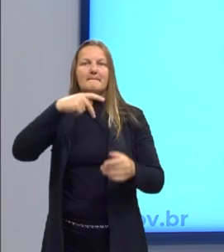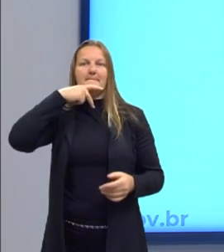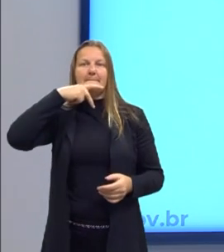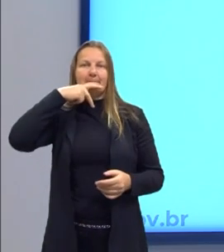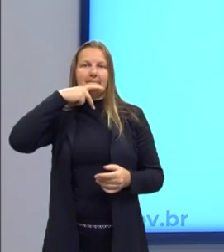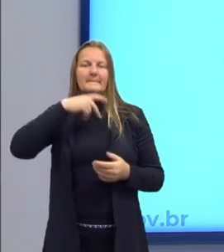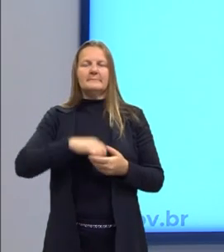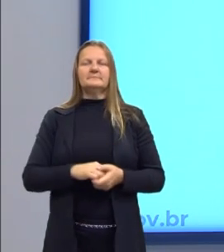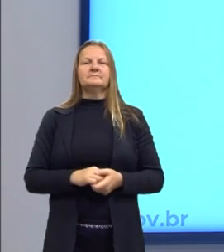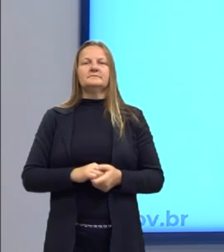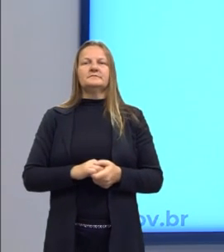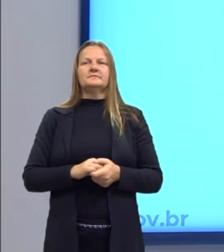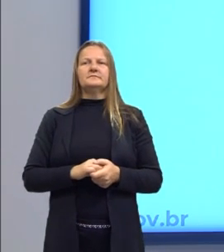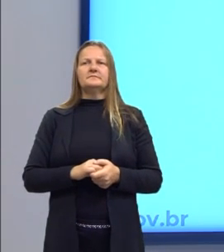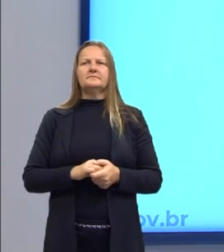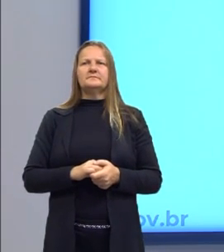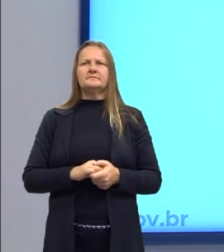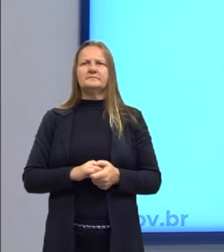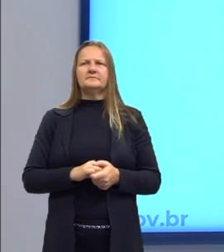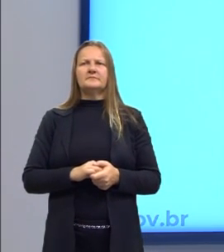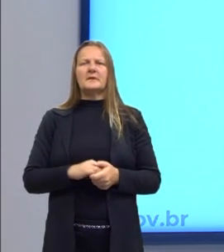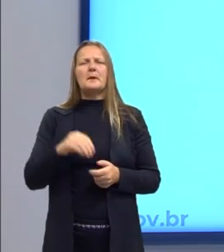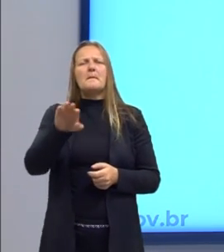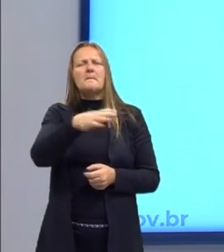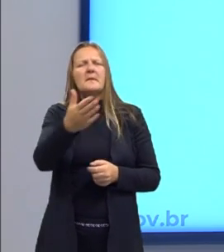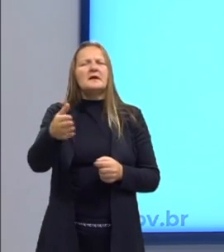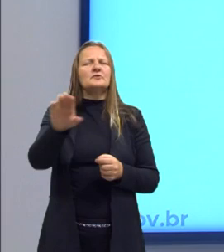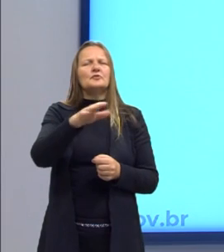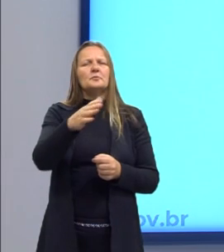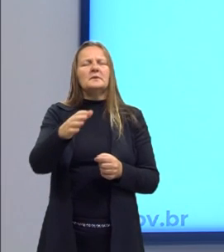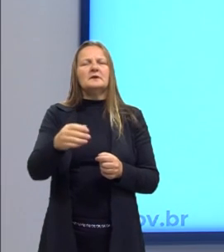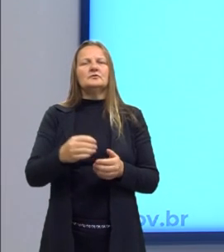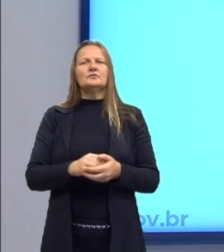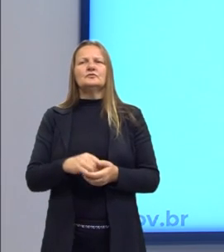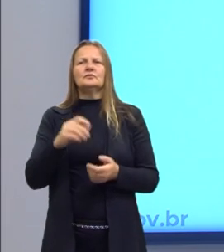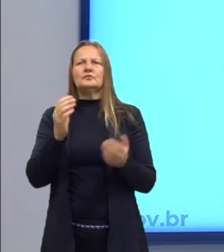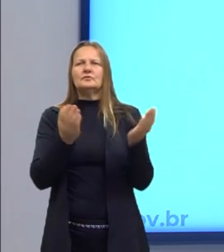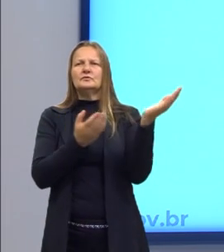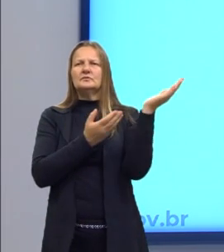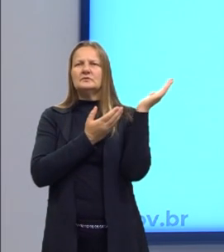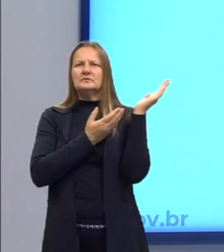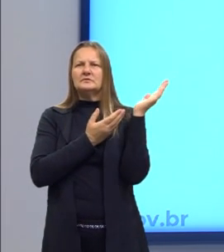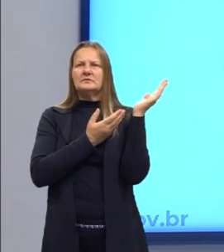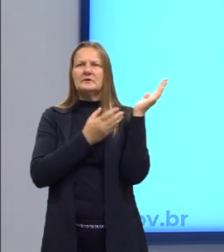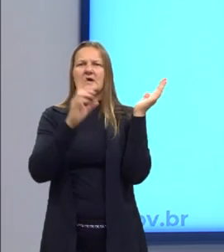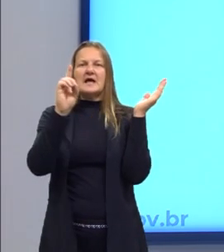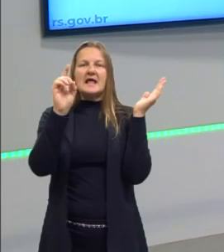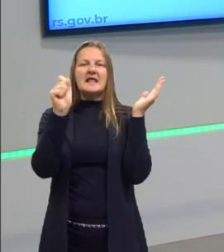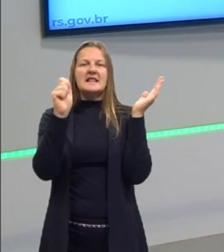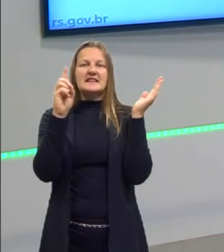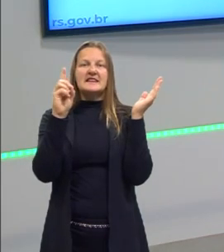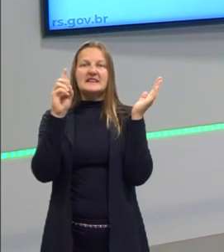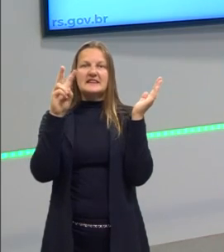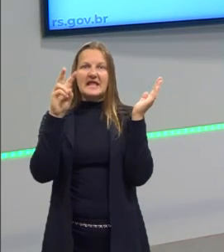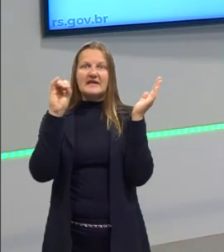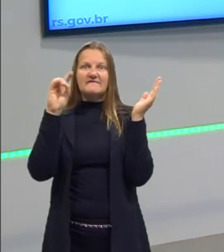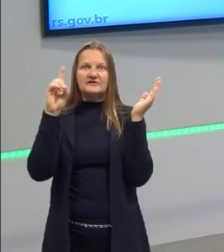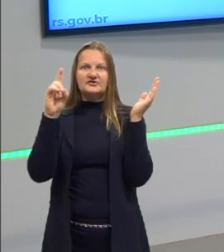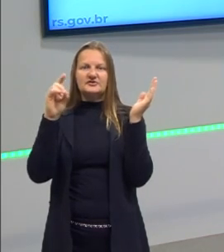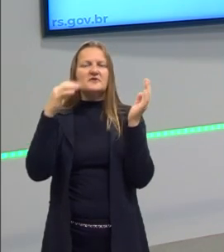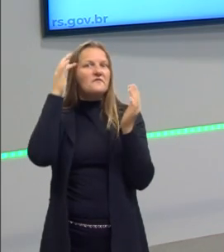esse período aqui, o primeiro período, e encerra aqui com o David Hume. O David Hume vai ser um